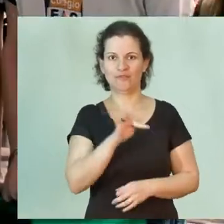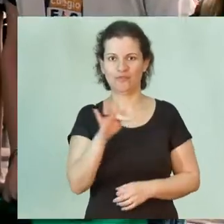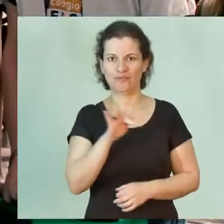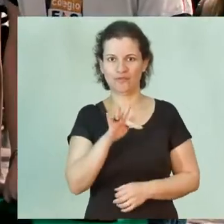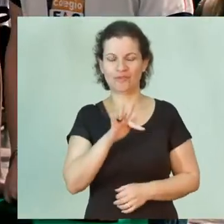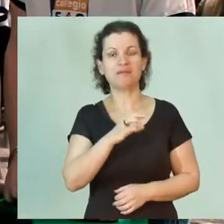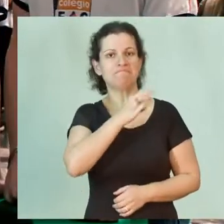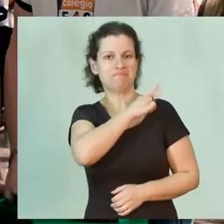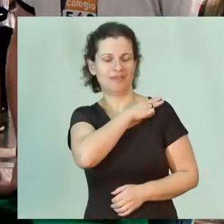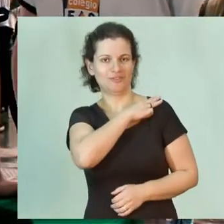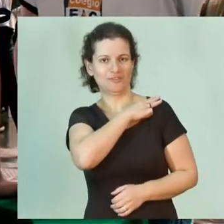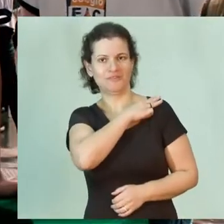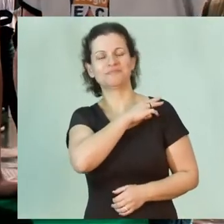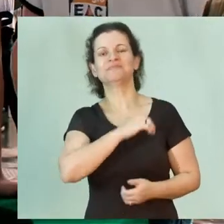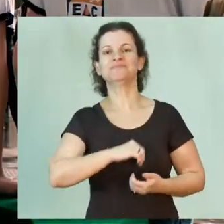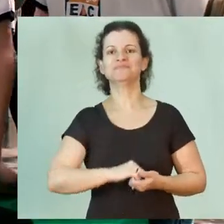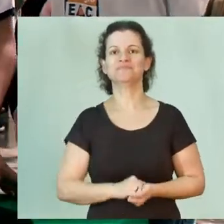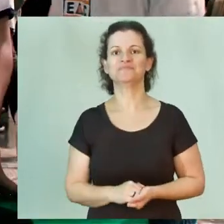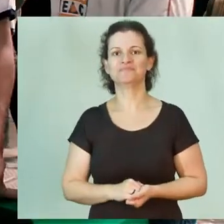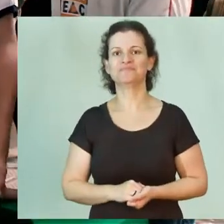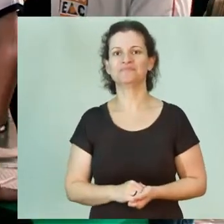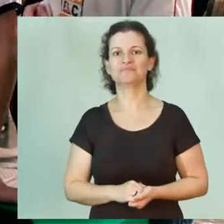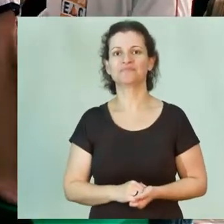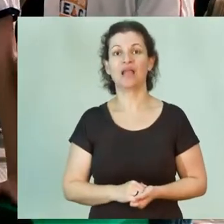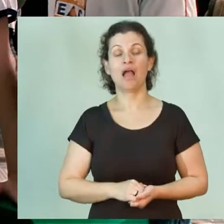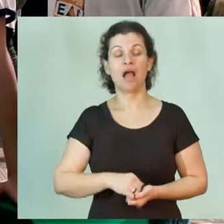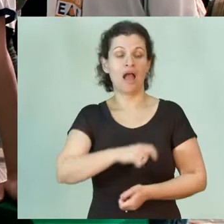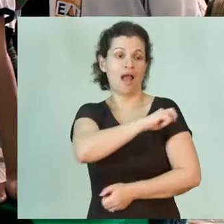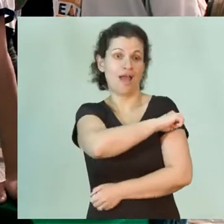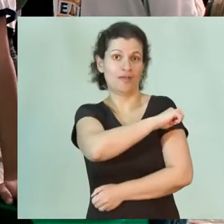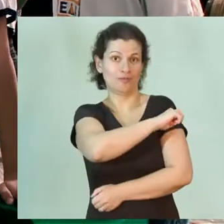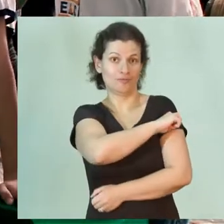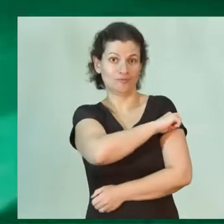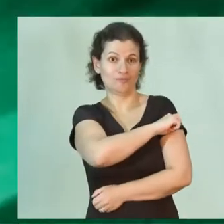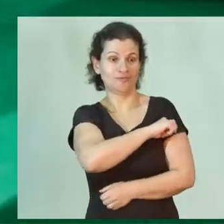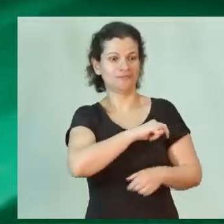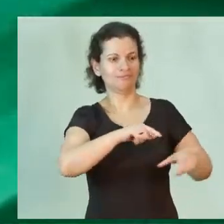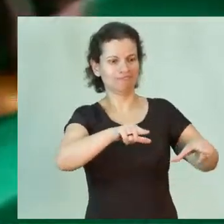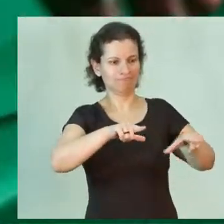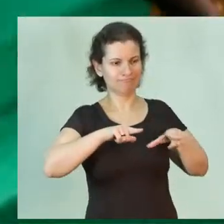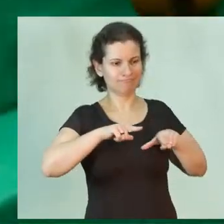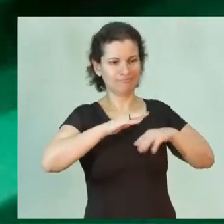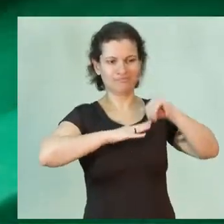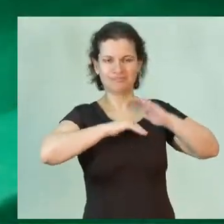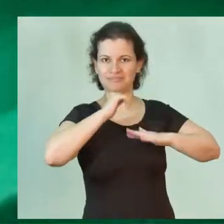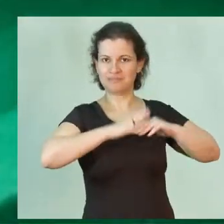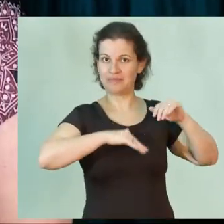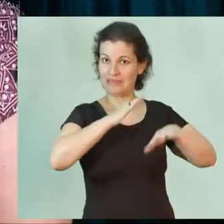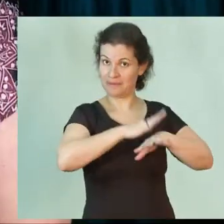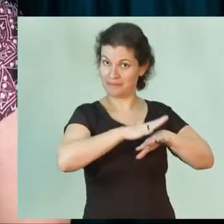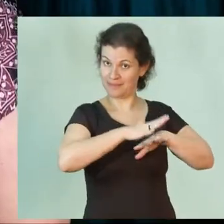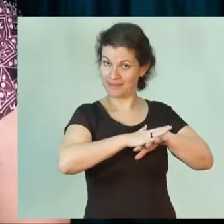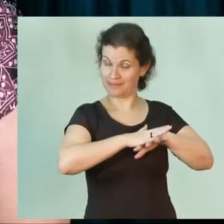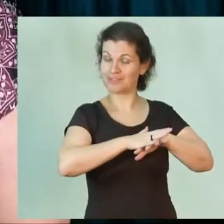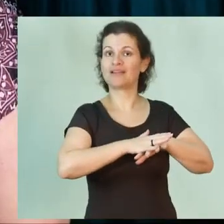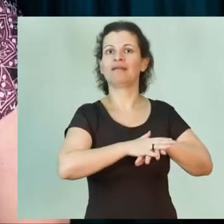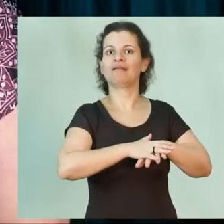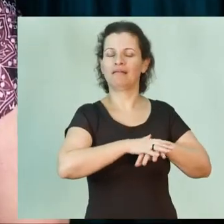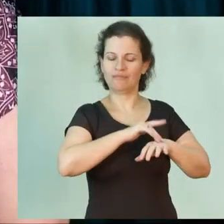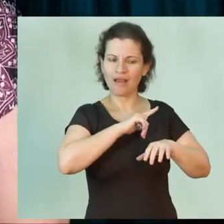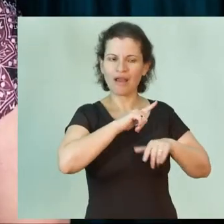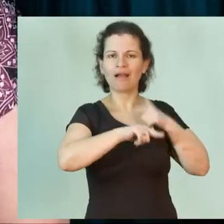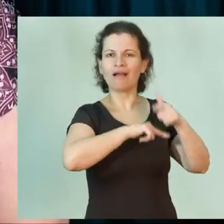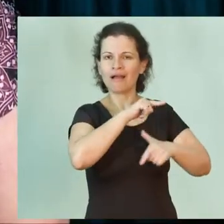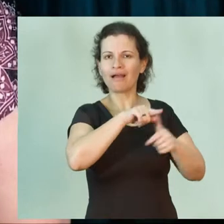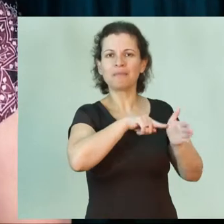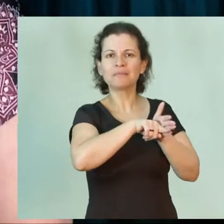e médio. Já o aluno de Bacharelado em Matemática, ele vai atuar